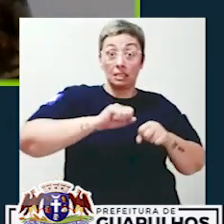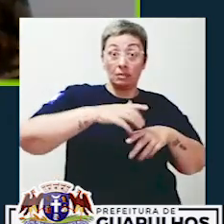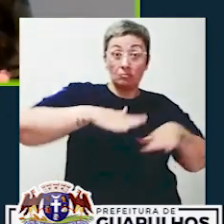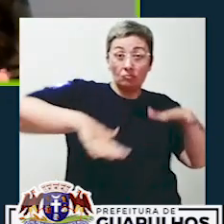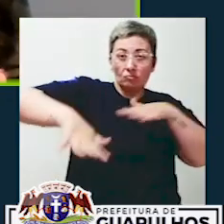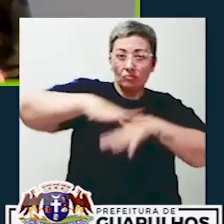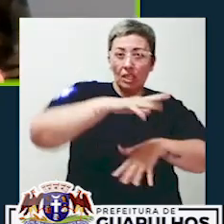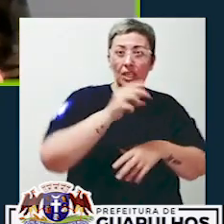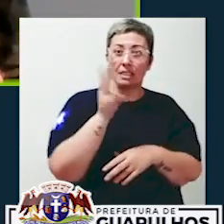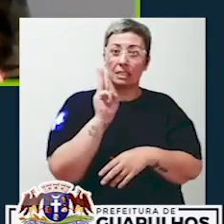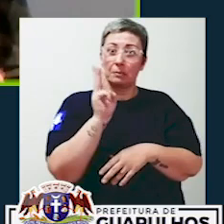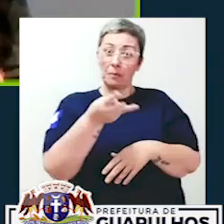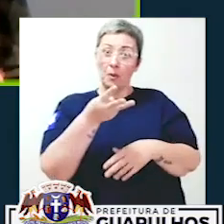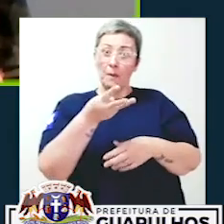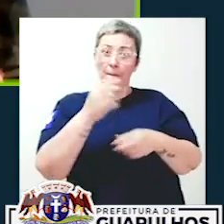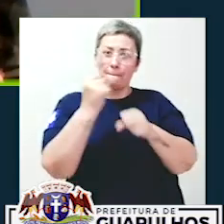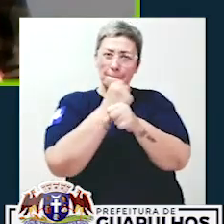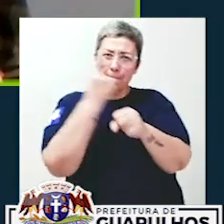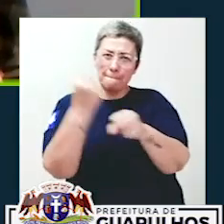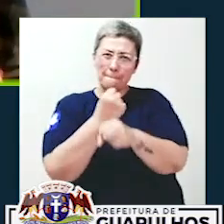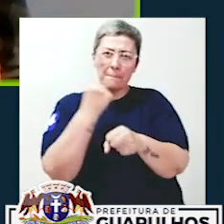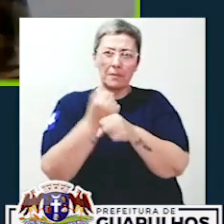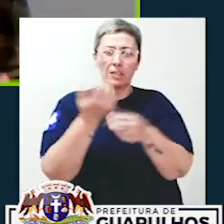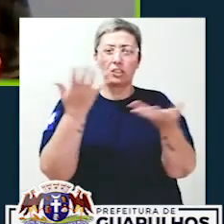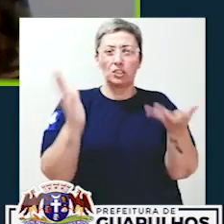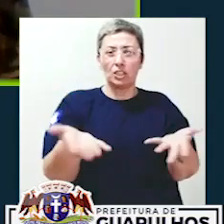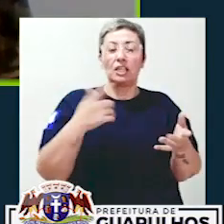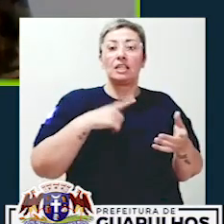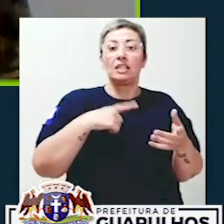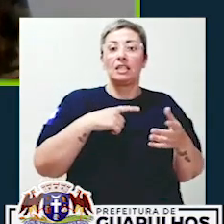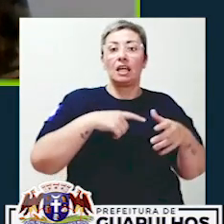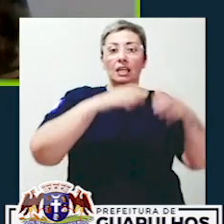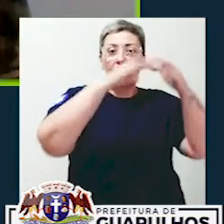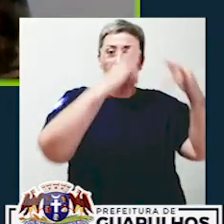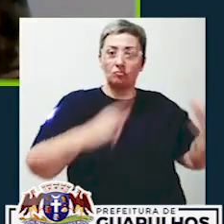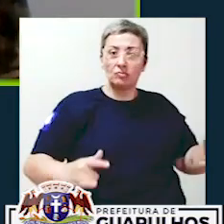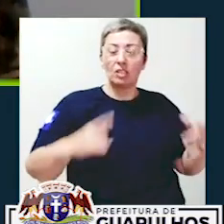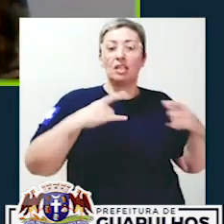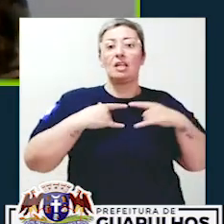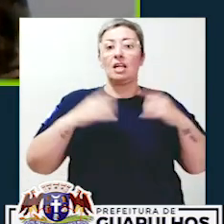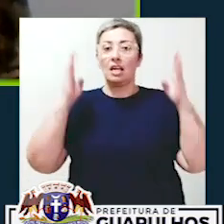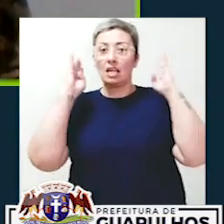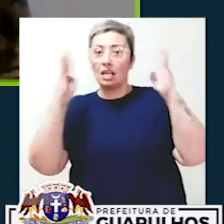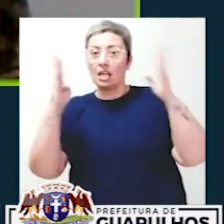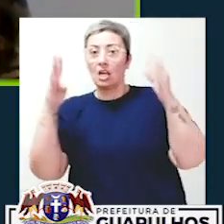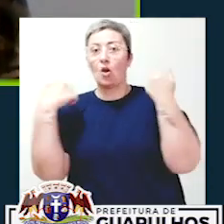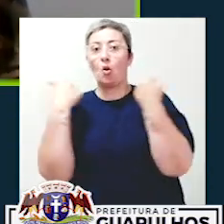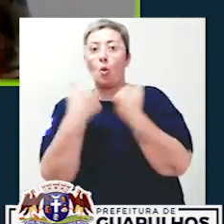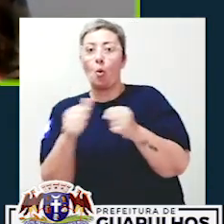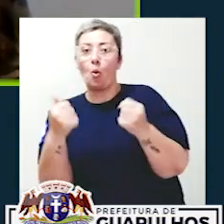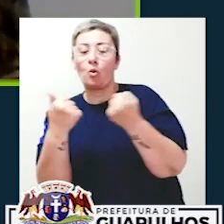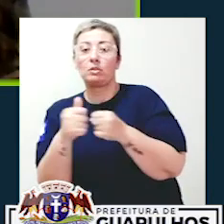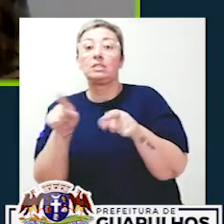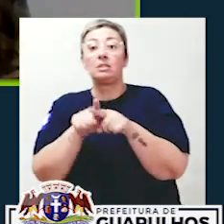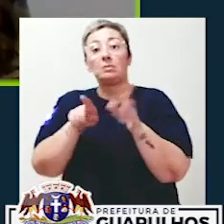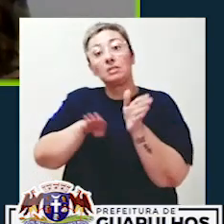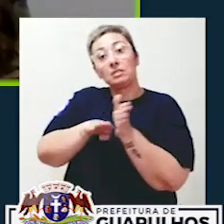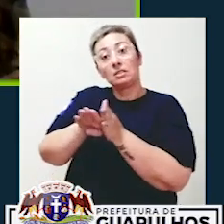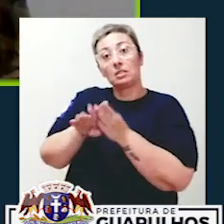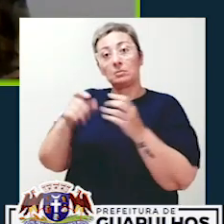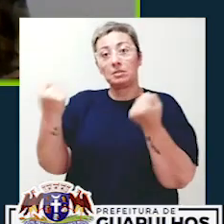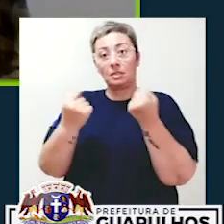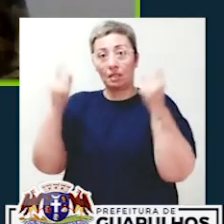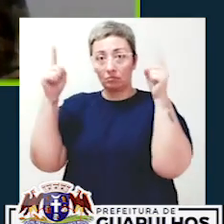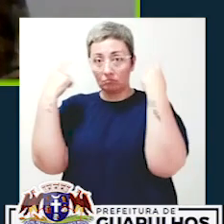complexo, que tem 3 mil metros de área construída, então, ela inclui tendas, carretas, ônibus e espaço para o